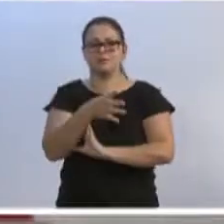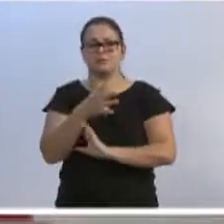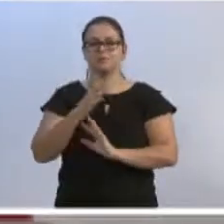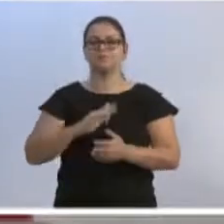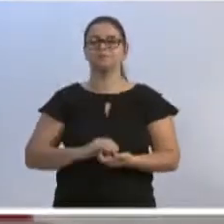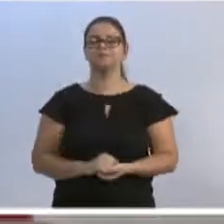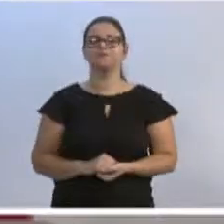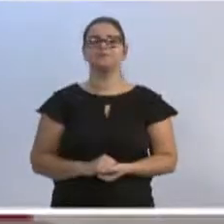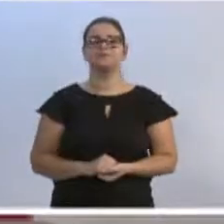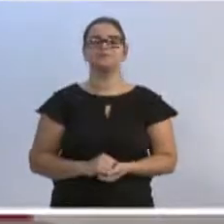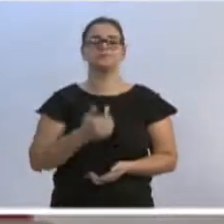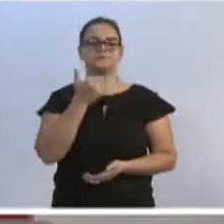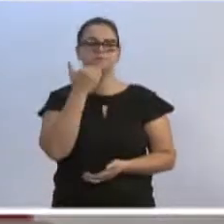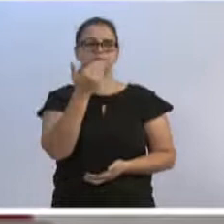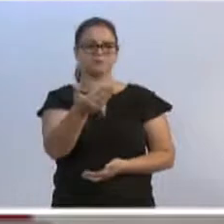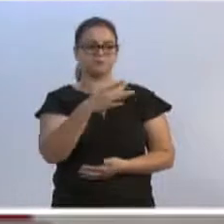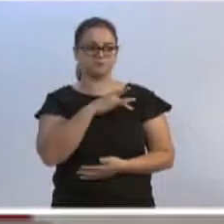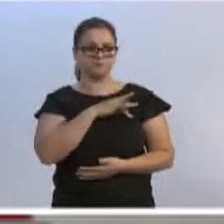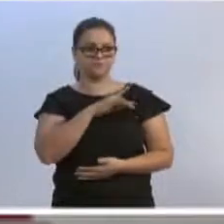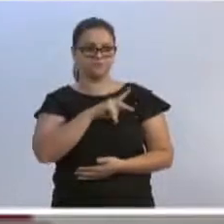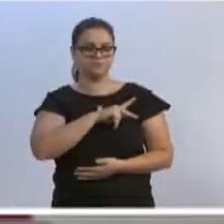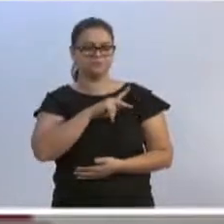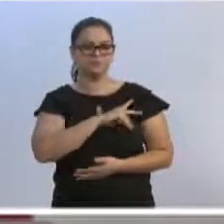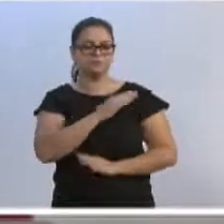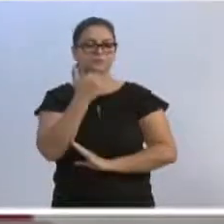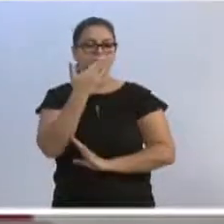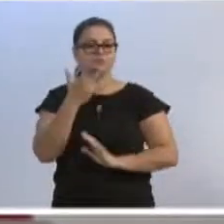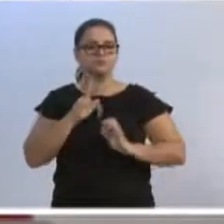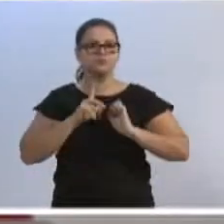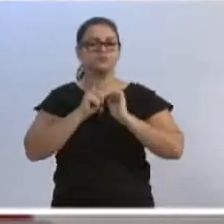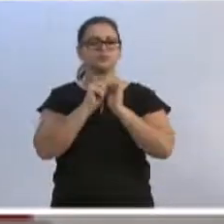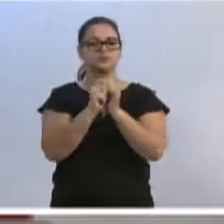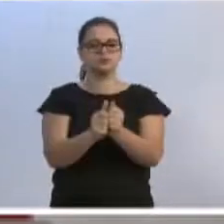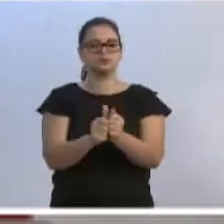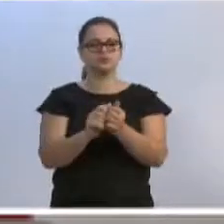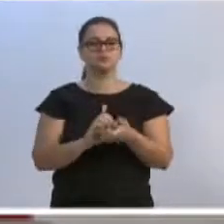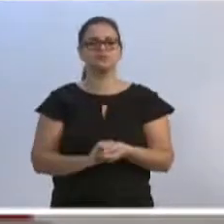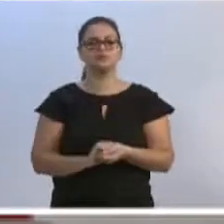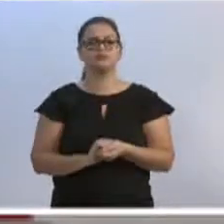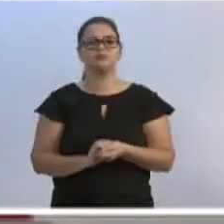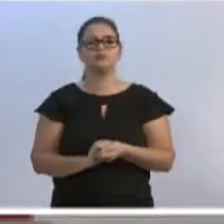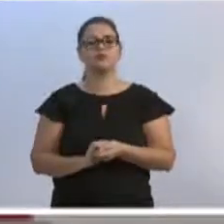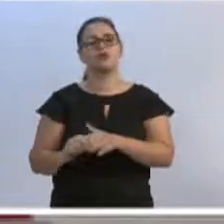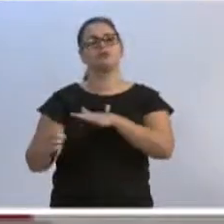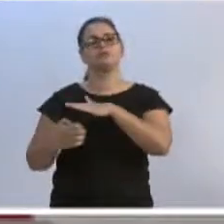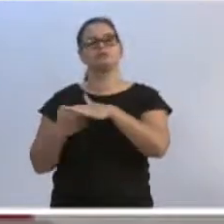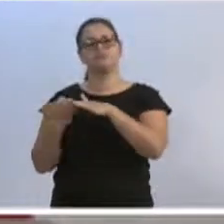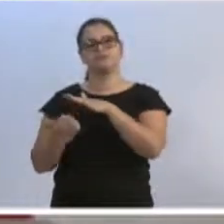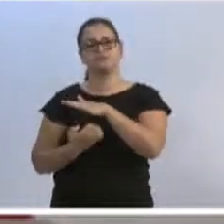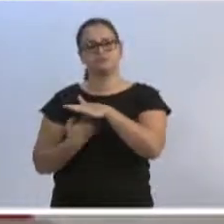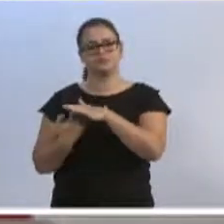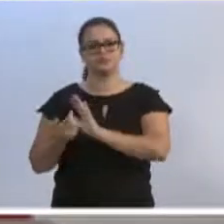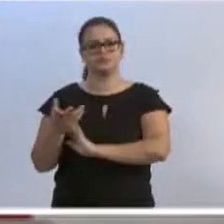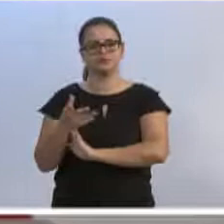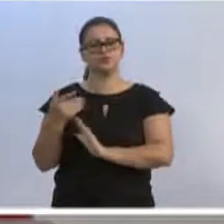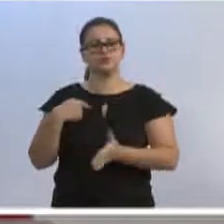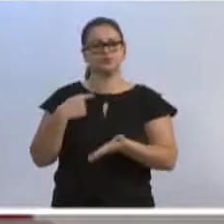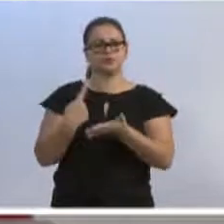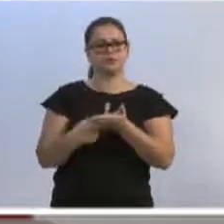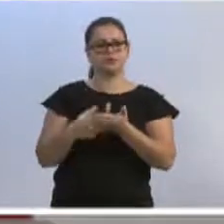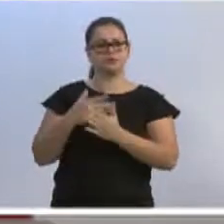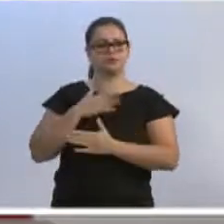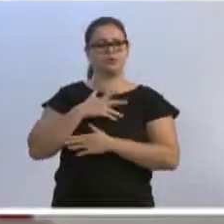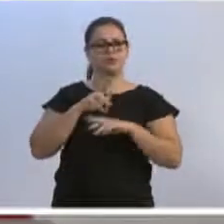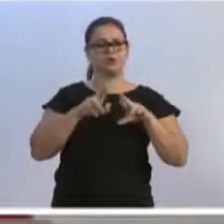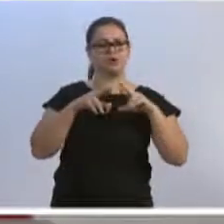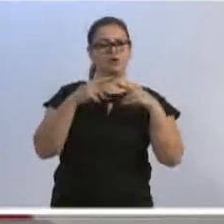Essa reivindicação, senhor presidente, é solicitando junto que empresários, o Stodic já até marcou comigo uma reunião,